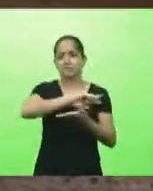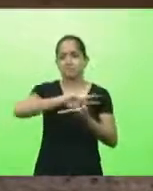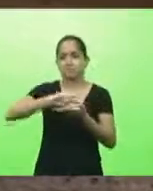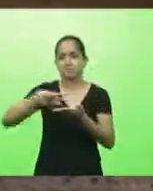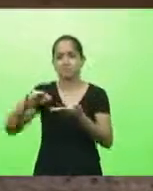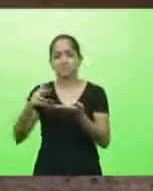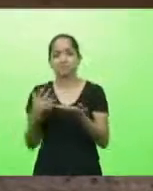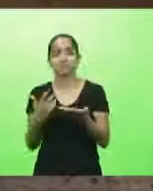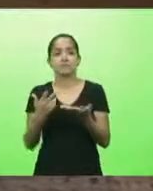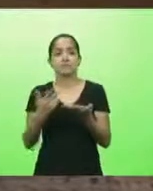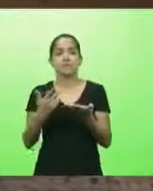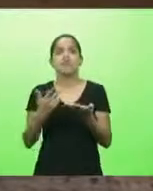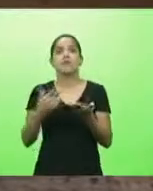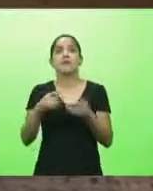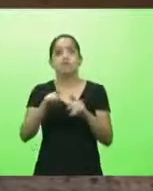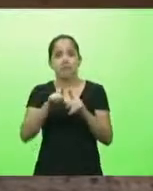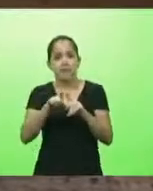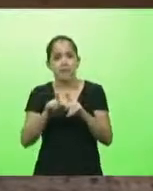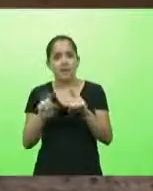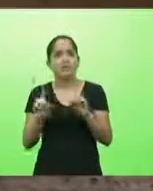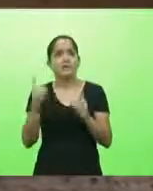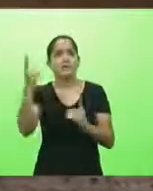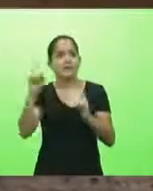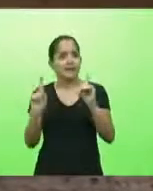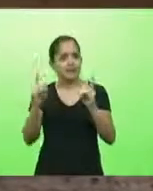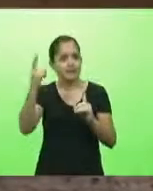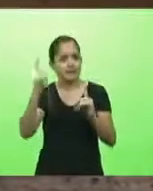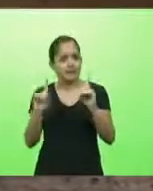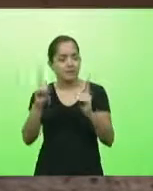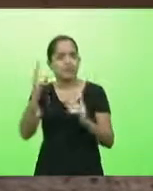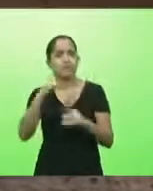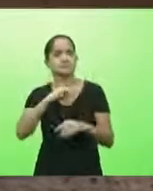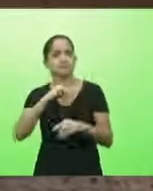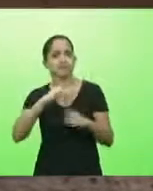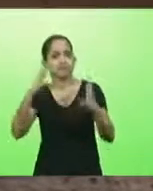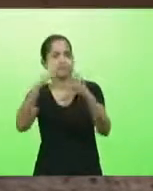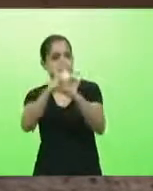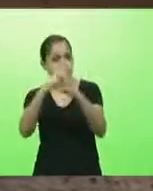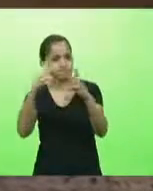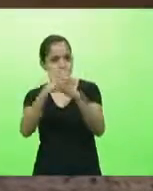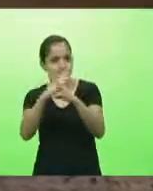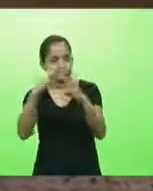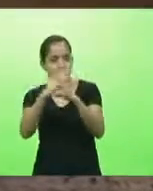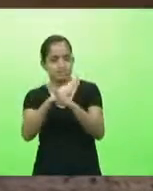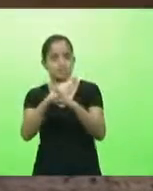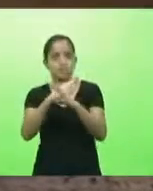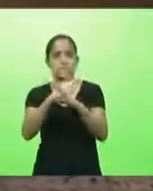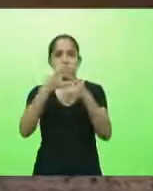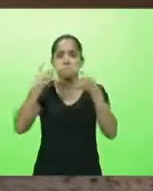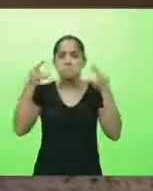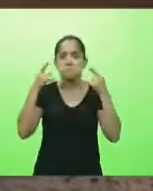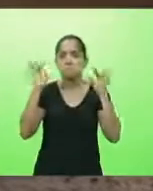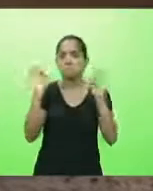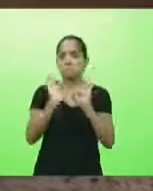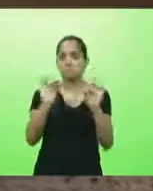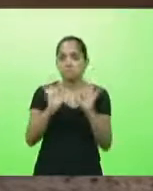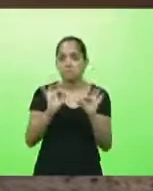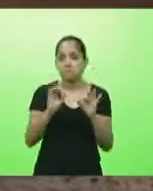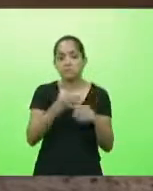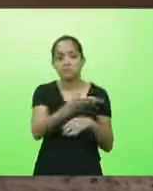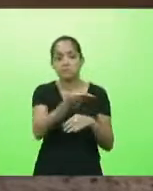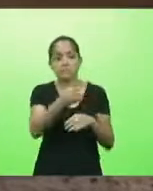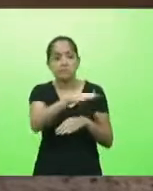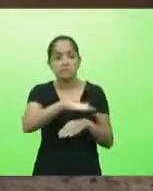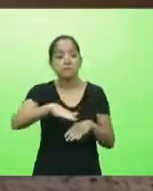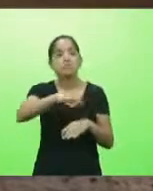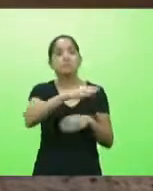clandestinamente muitas baladas as pessoas aglomeradas sem máscaras e quer dizer o setor produtivo quando eu vou num